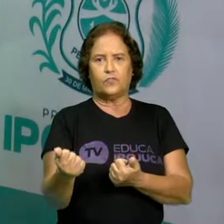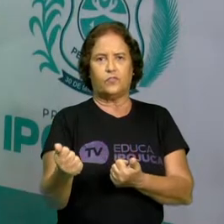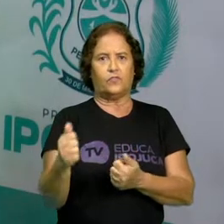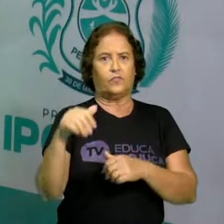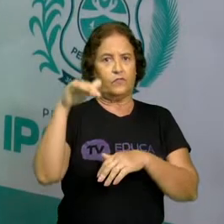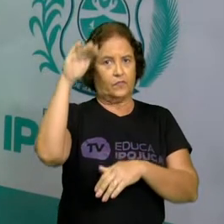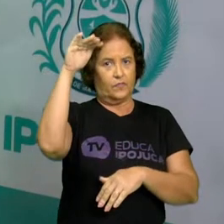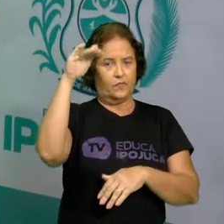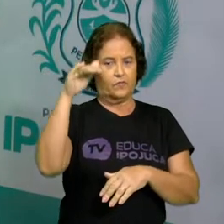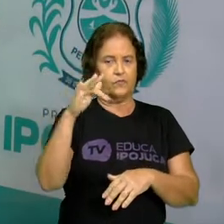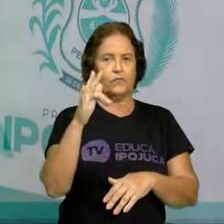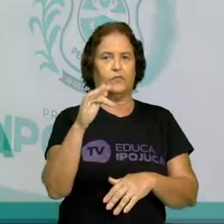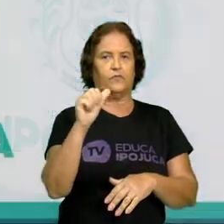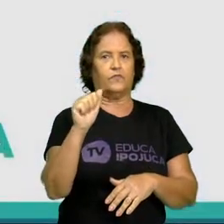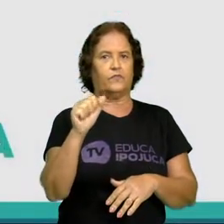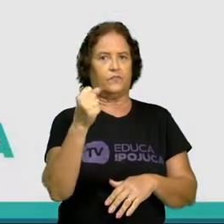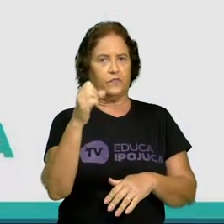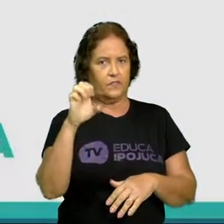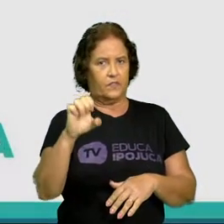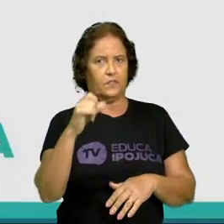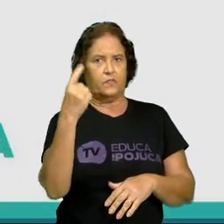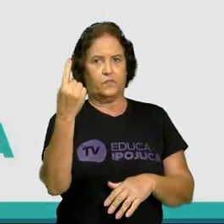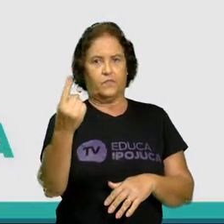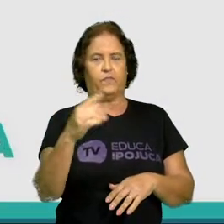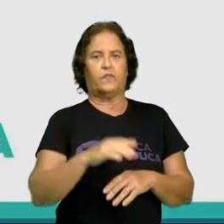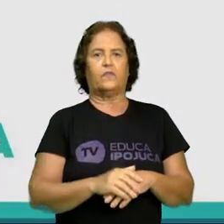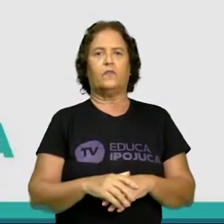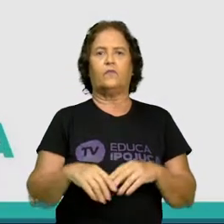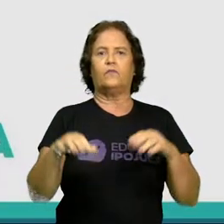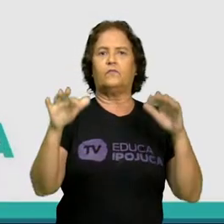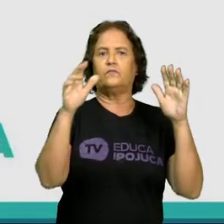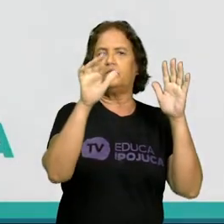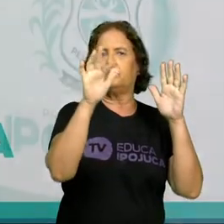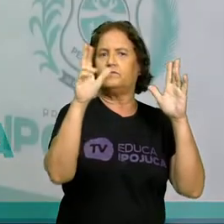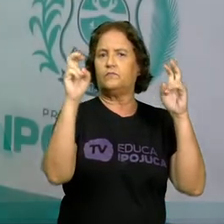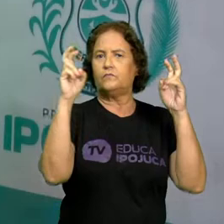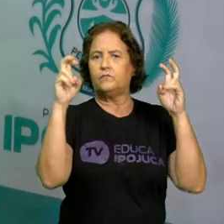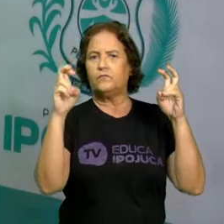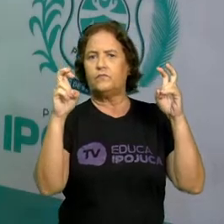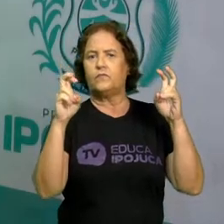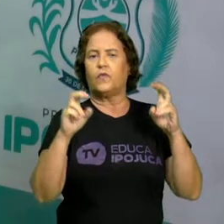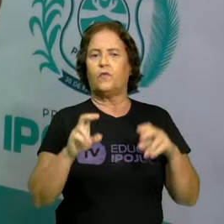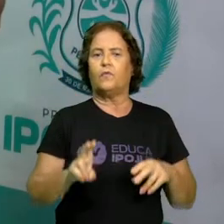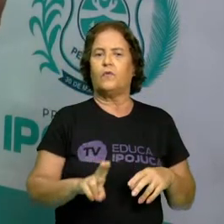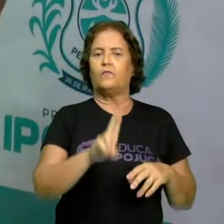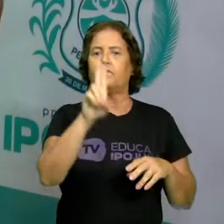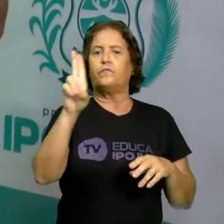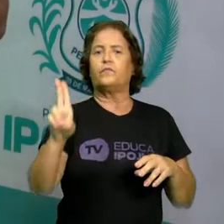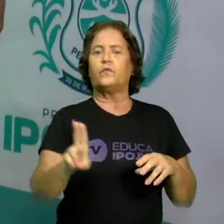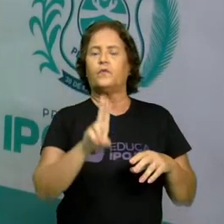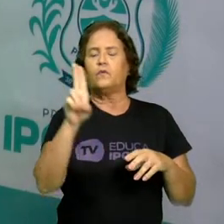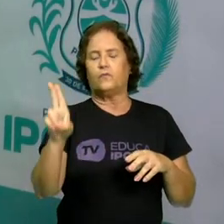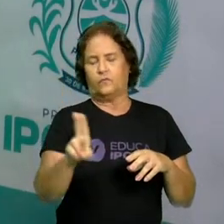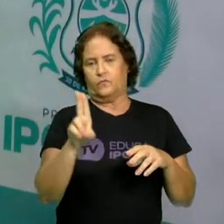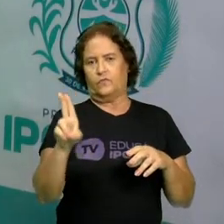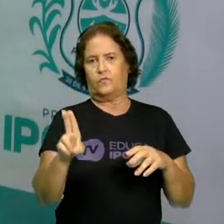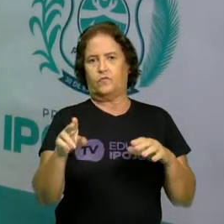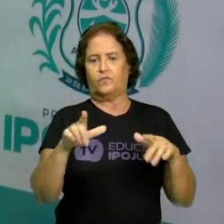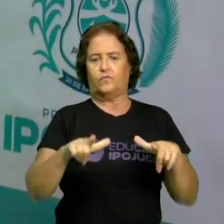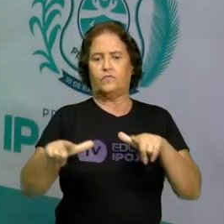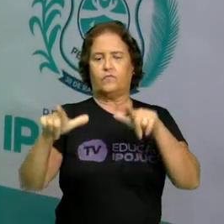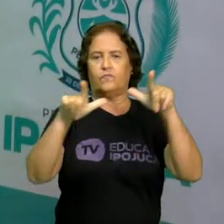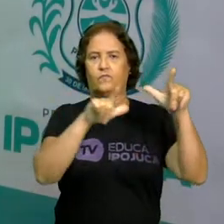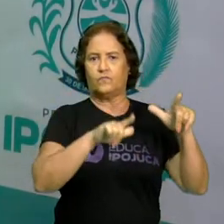de Geografia com o tema Usos dos Espaços Públicos. Portanto, eu, professor Senéval Santana,